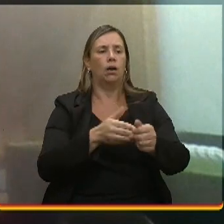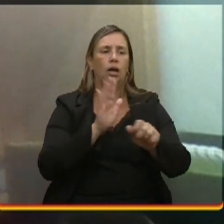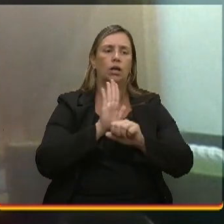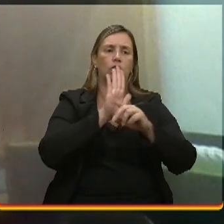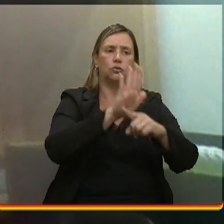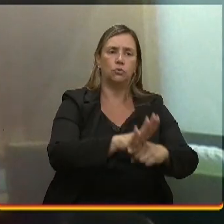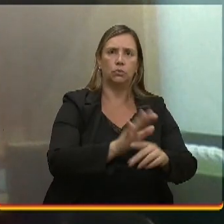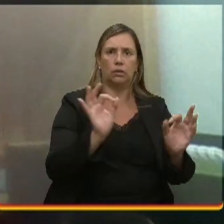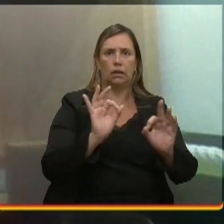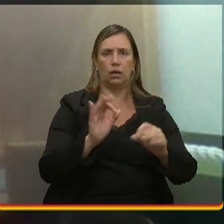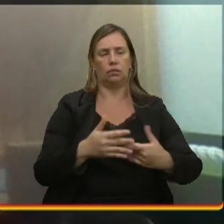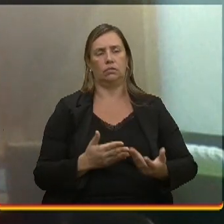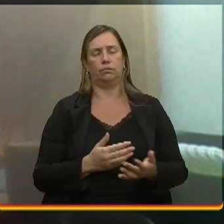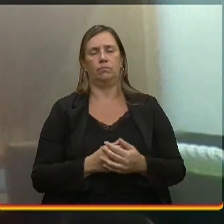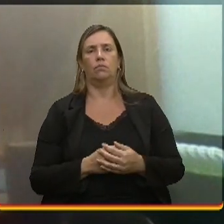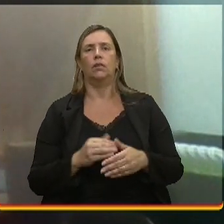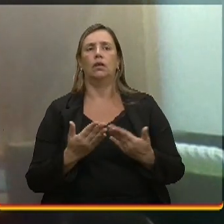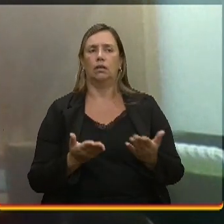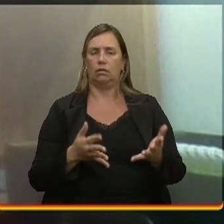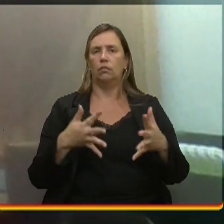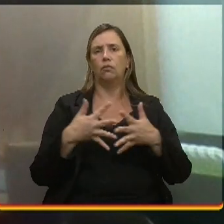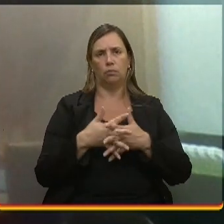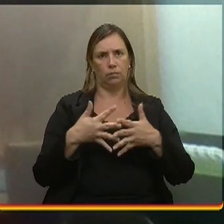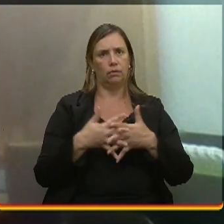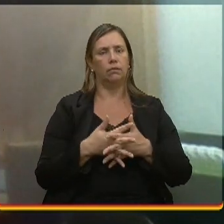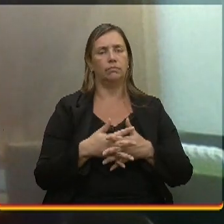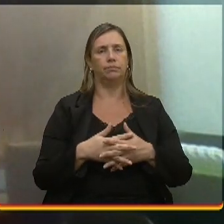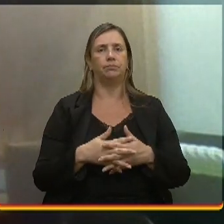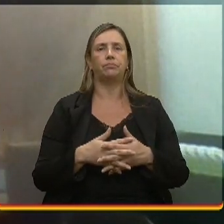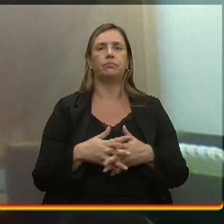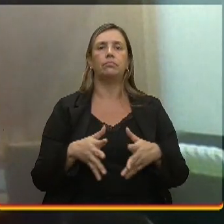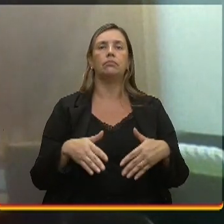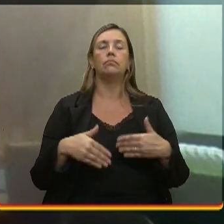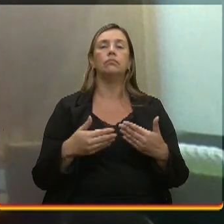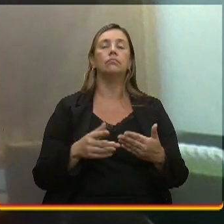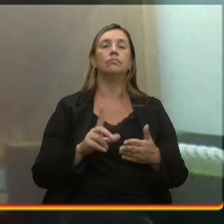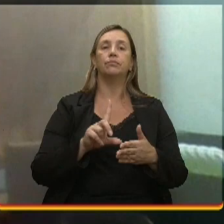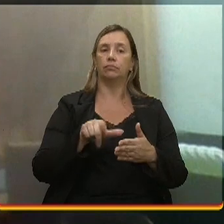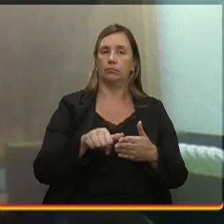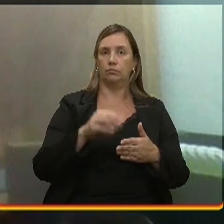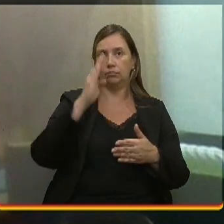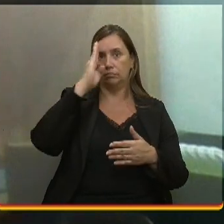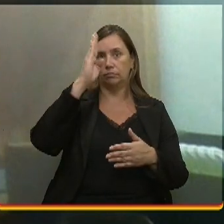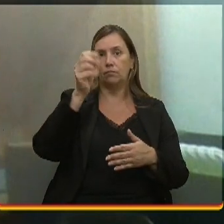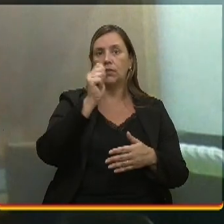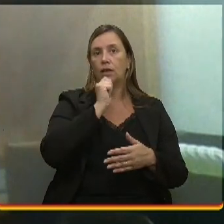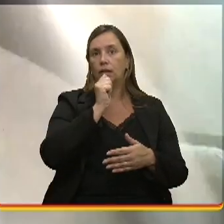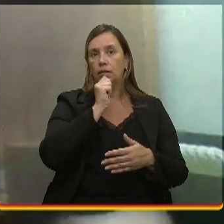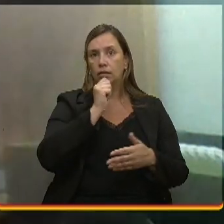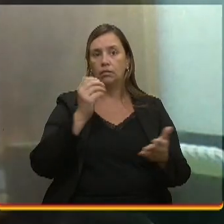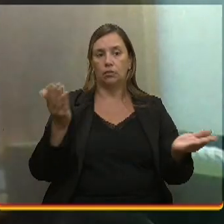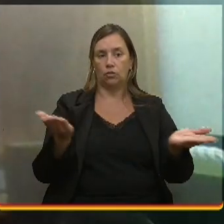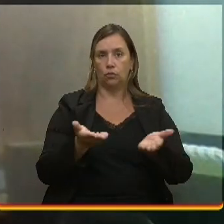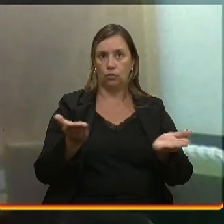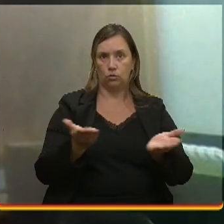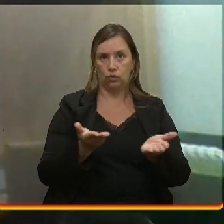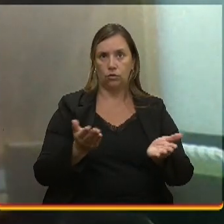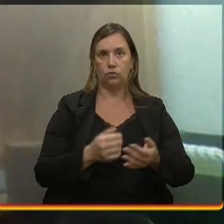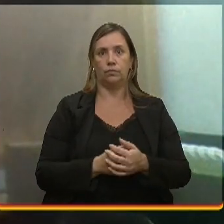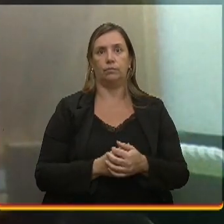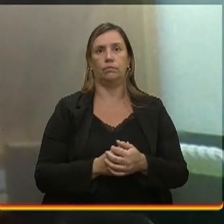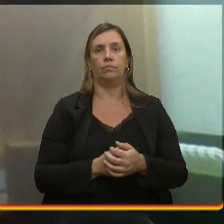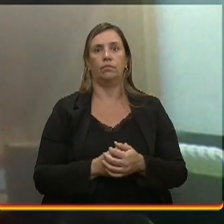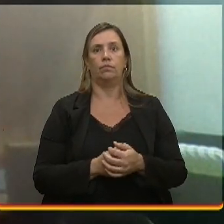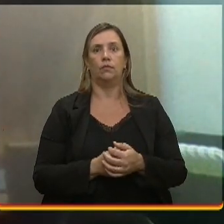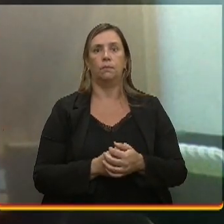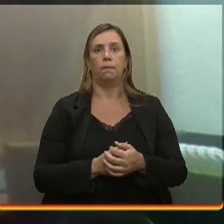mulheres, né? Então, bem complicado. Mas, depois, eu acho que o principal ainda é, uma das grandes coisas é a